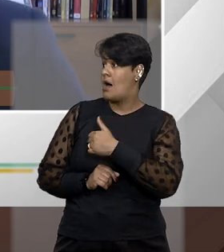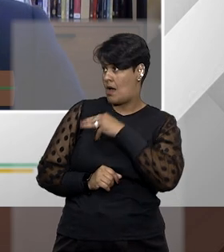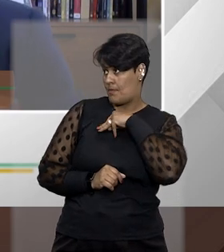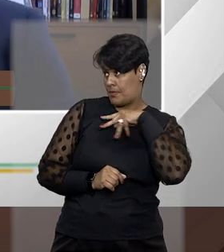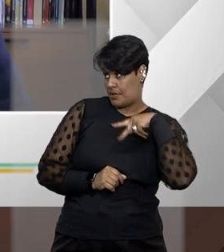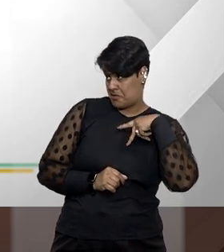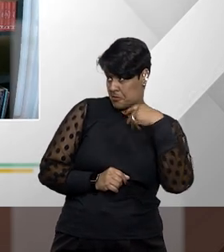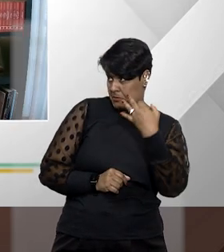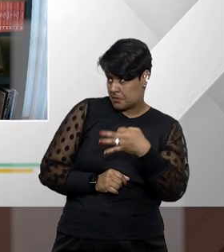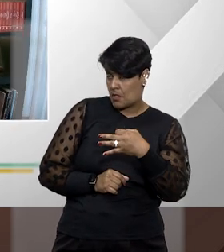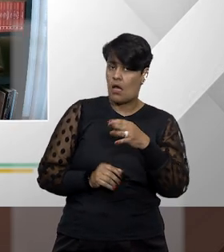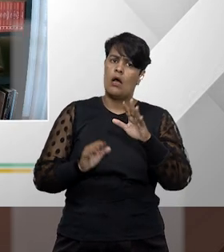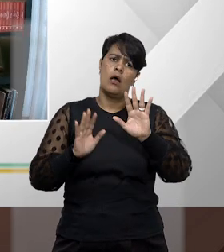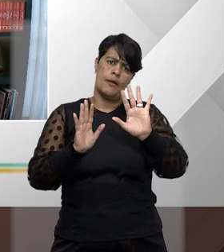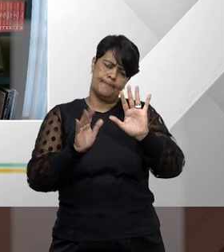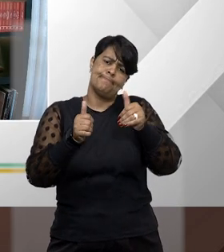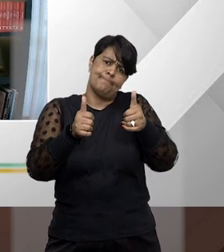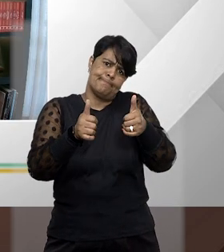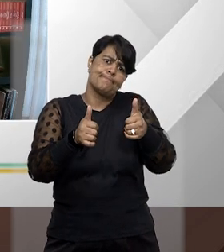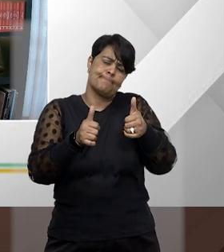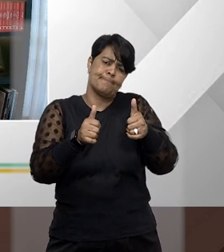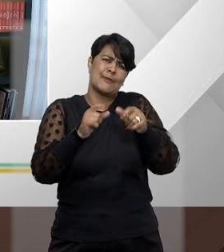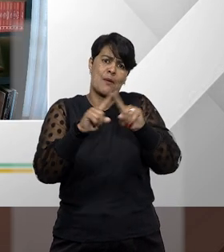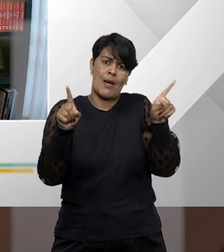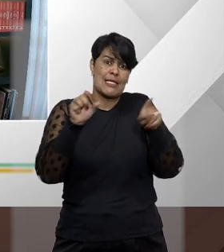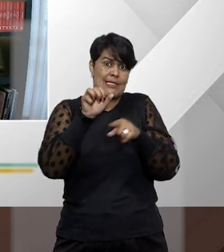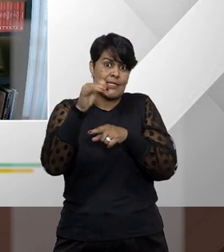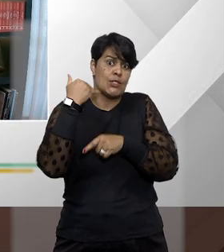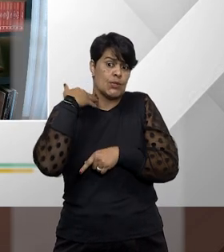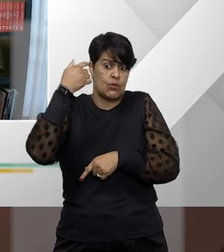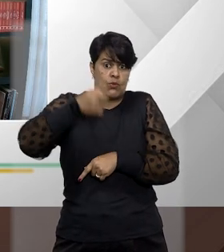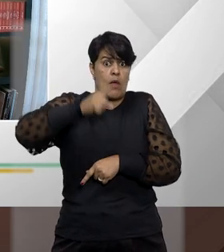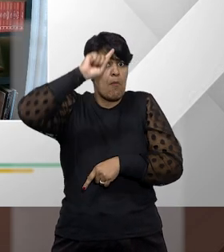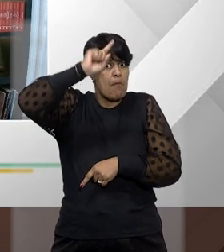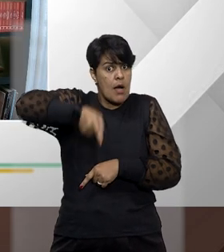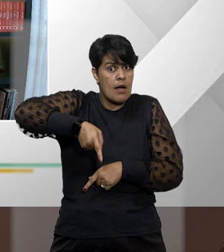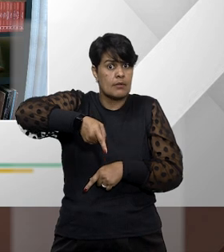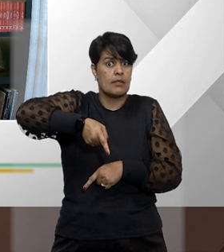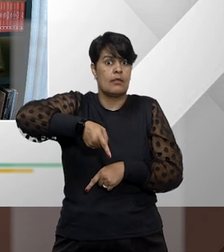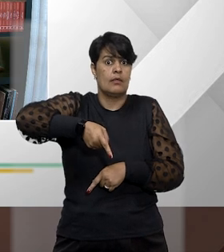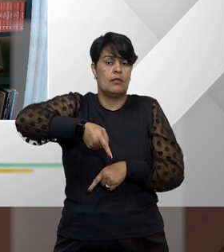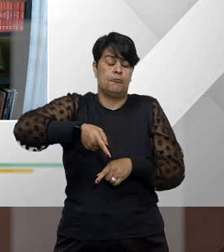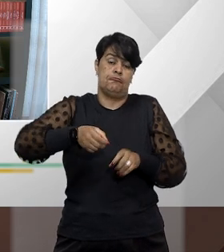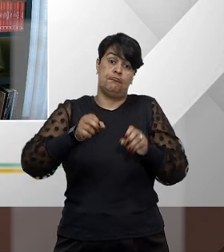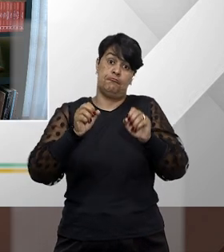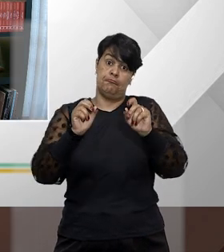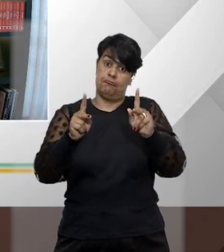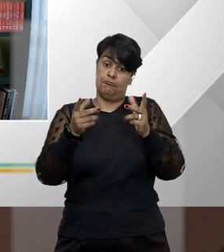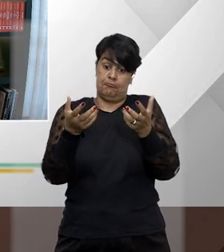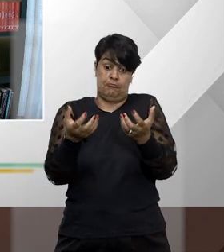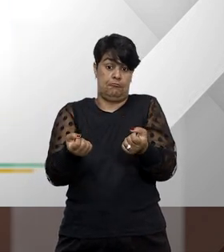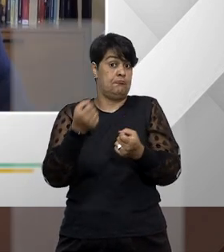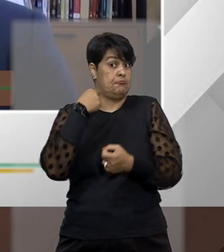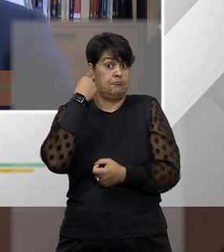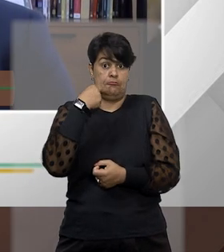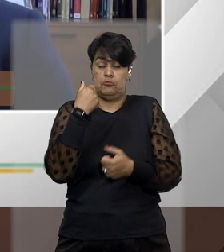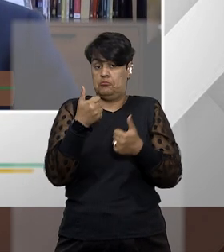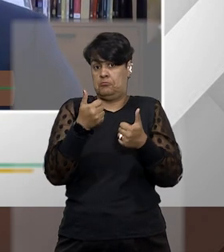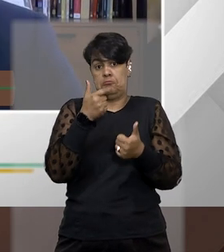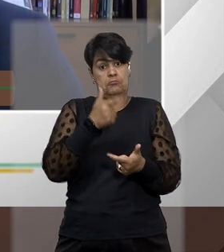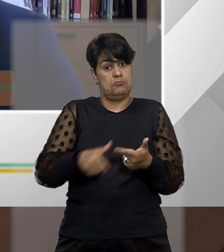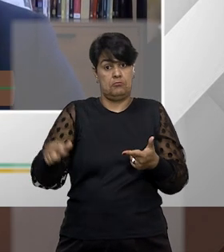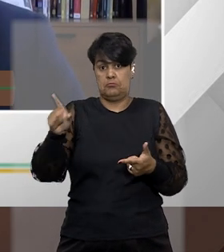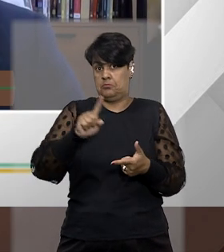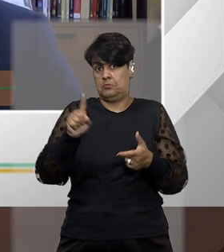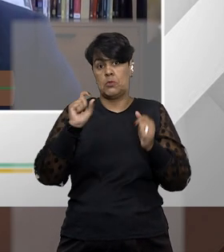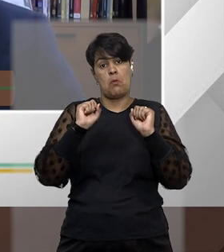Público. Agora, claro que se o juiz determinar a ilegitividade passiva, o advogado pode recorrer justamente